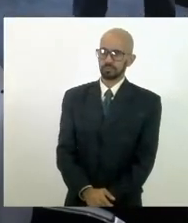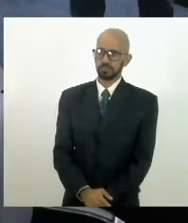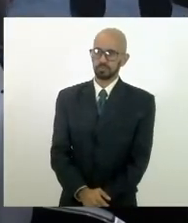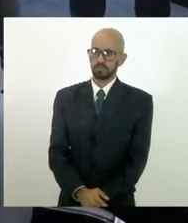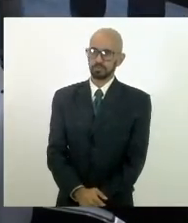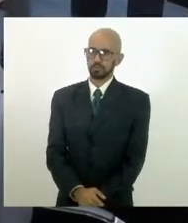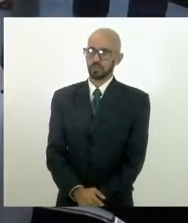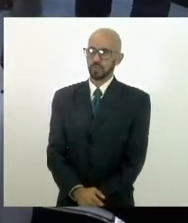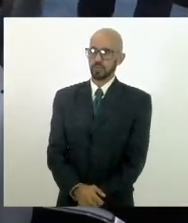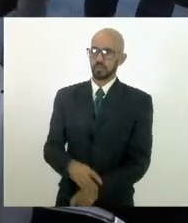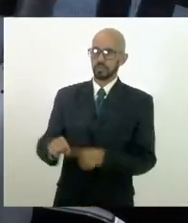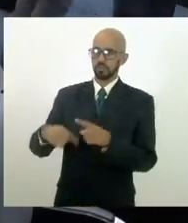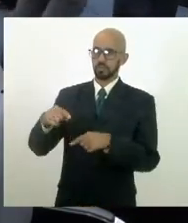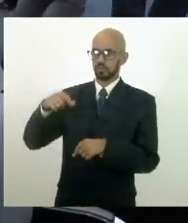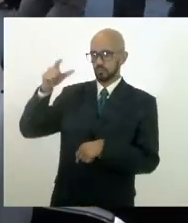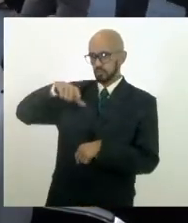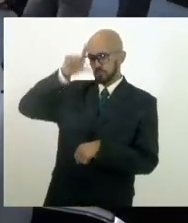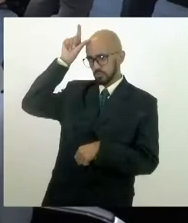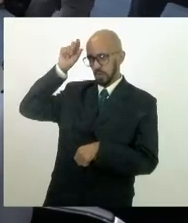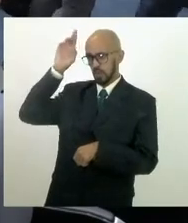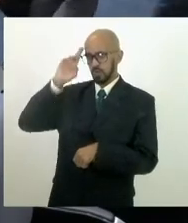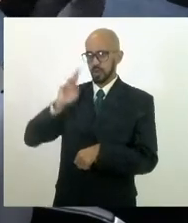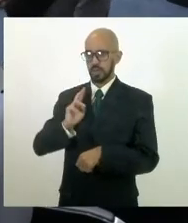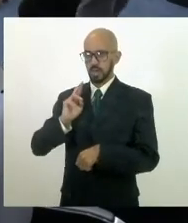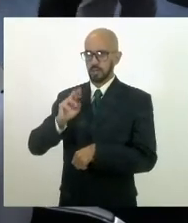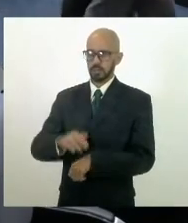Deputado Valdeque, deputado Luiz Paulo, deputado Renata.